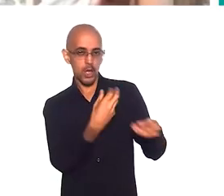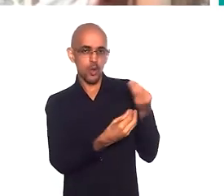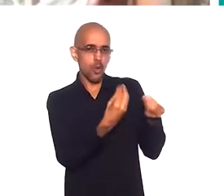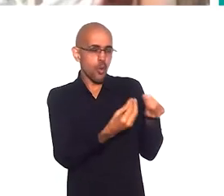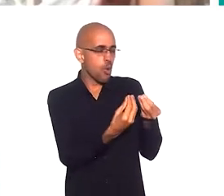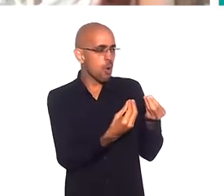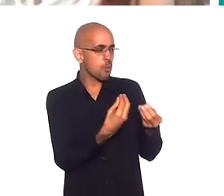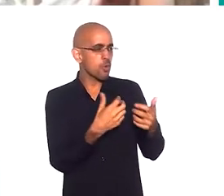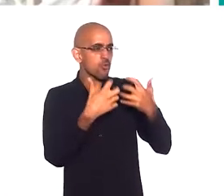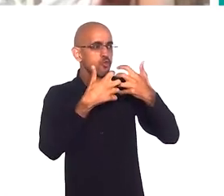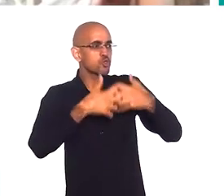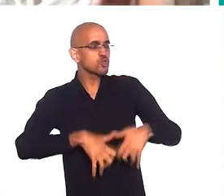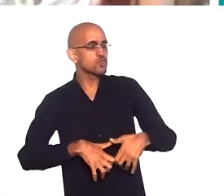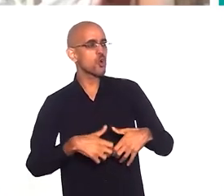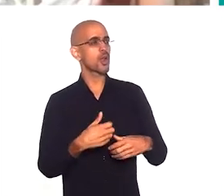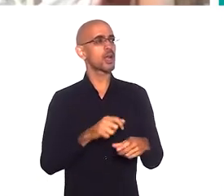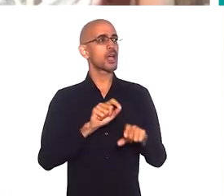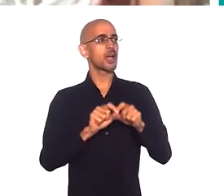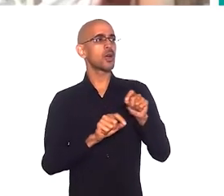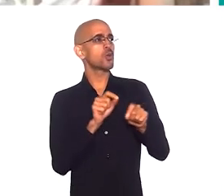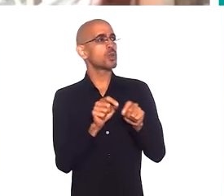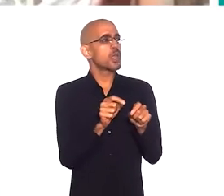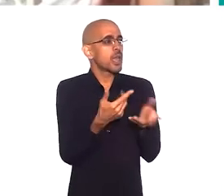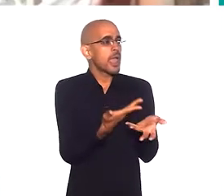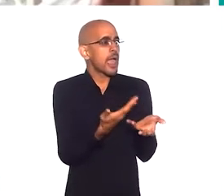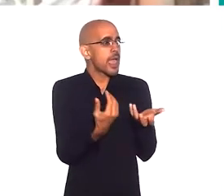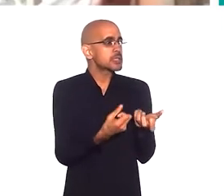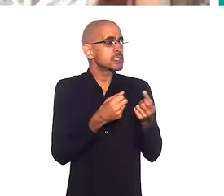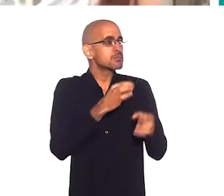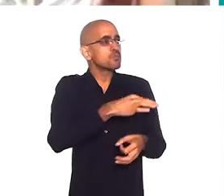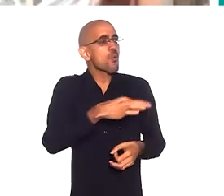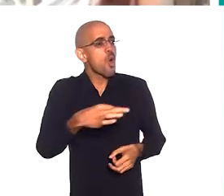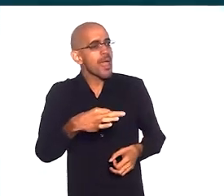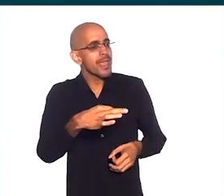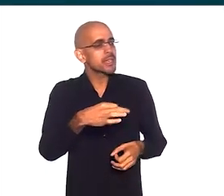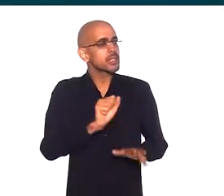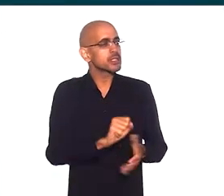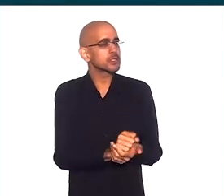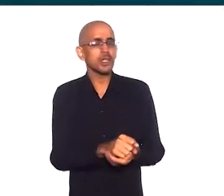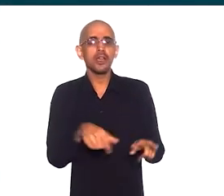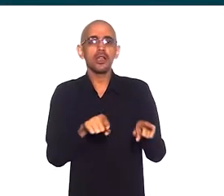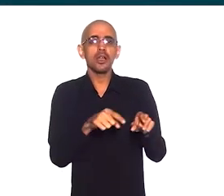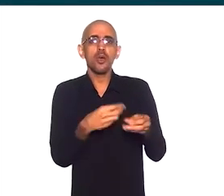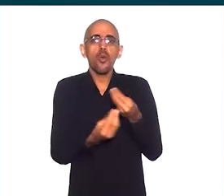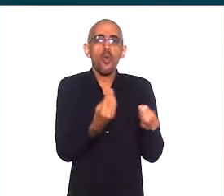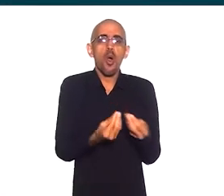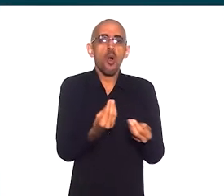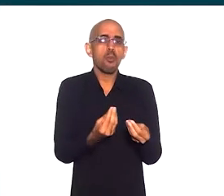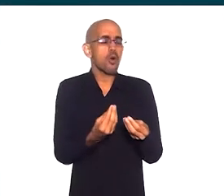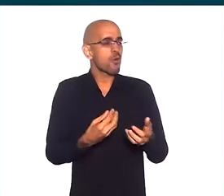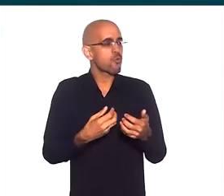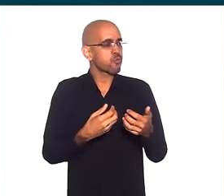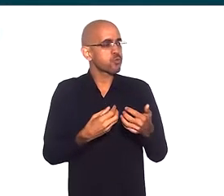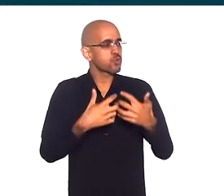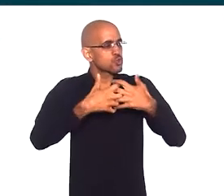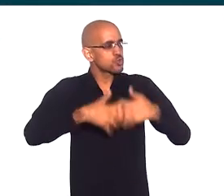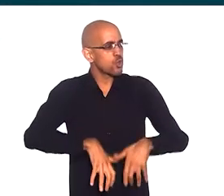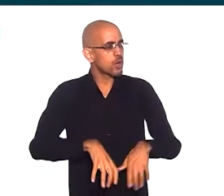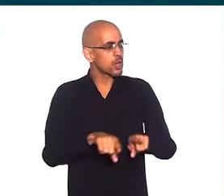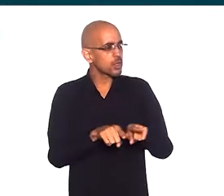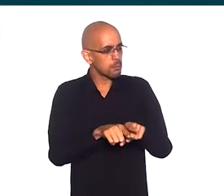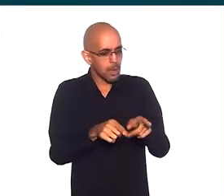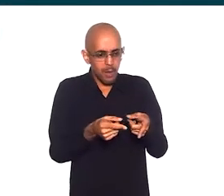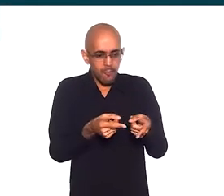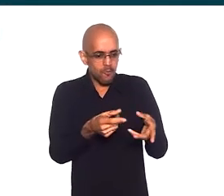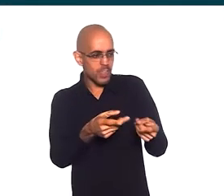gente então como funciona essa coisa dessas moedas. Como funciona isso no comércio local, exatamente